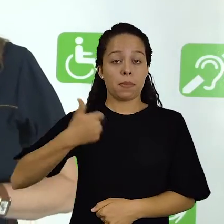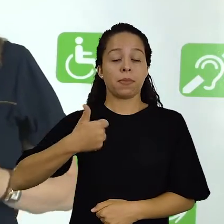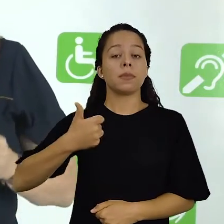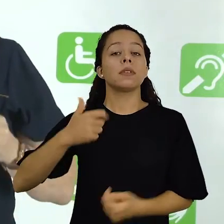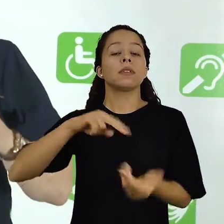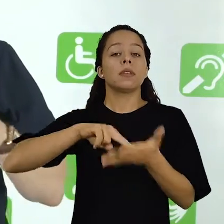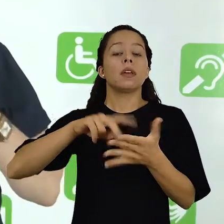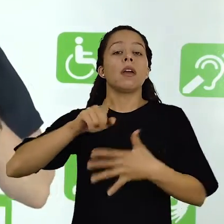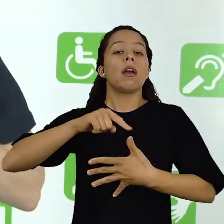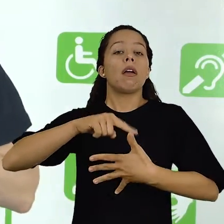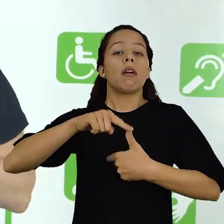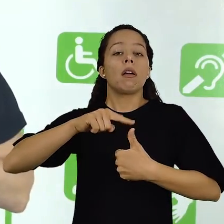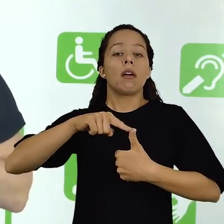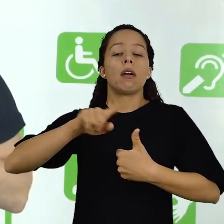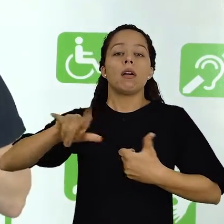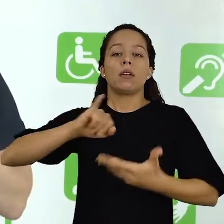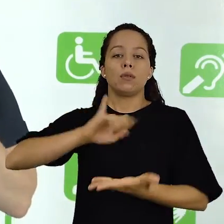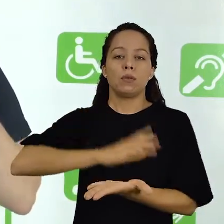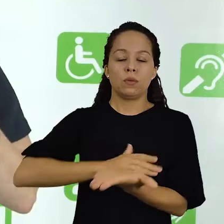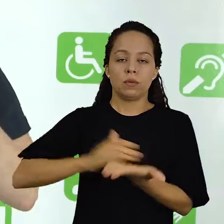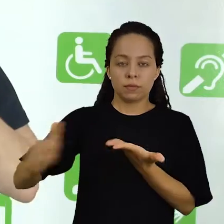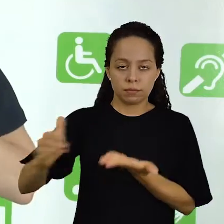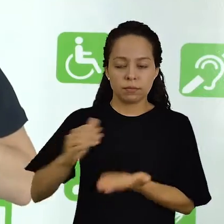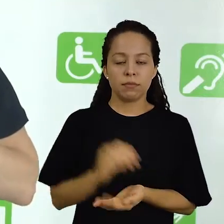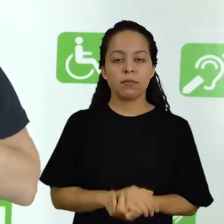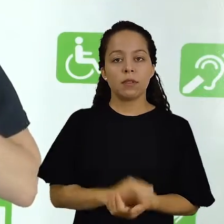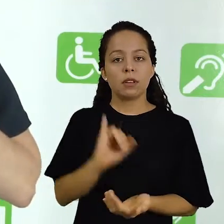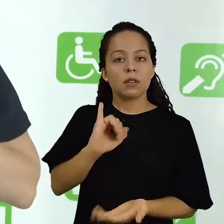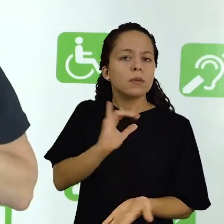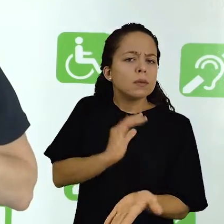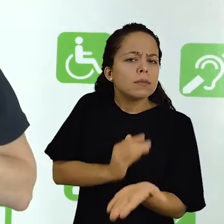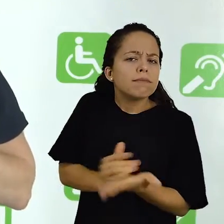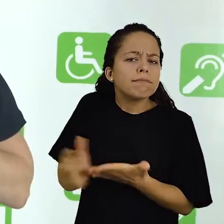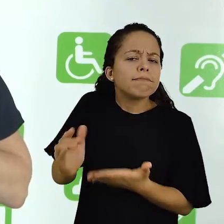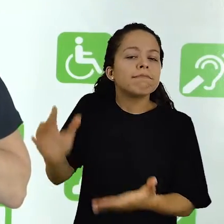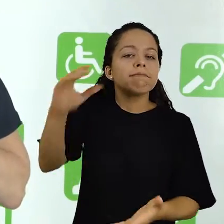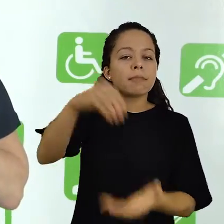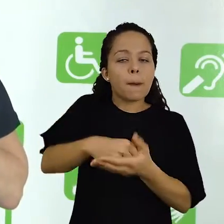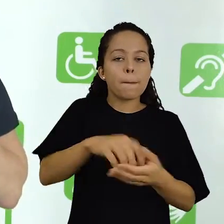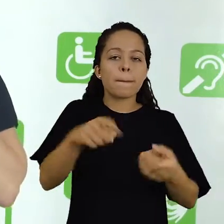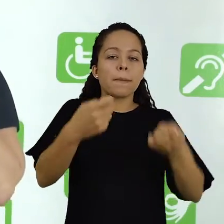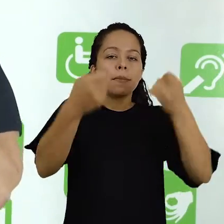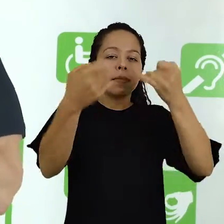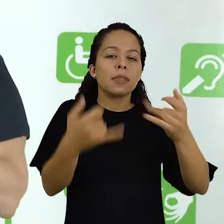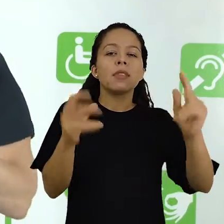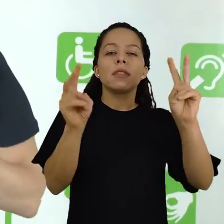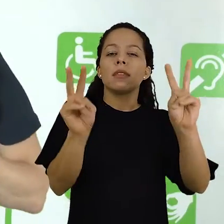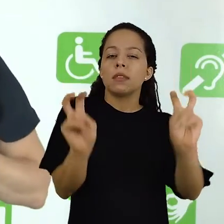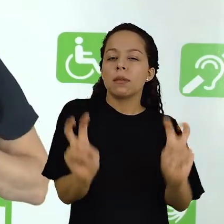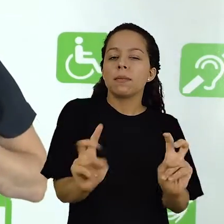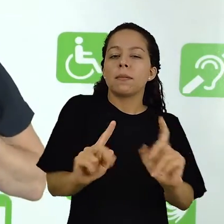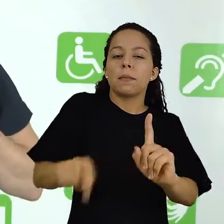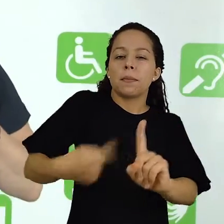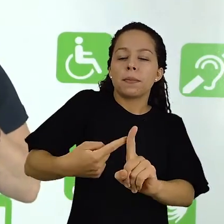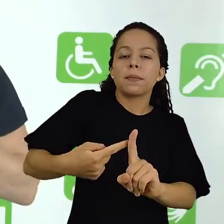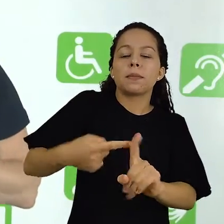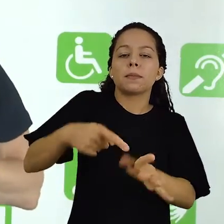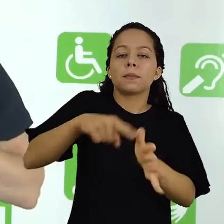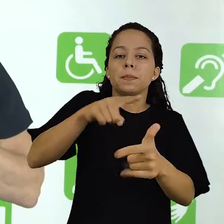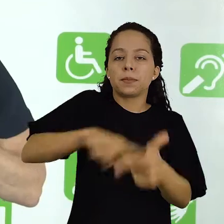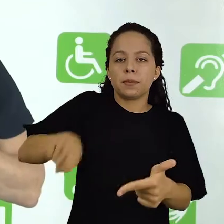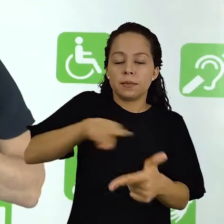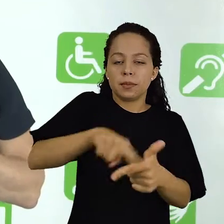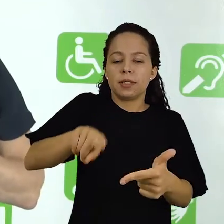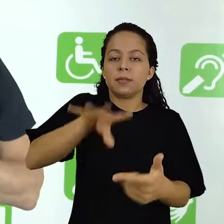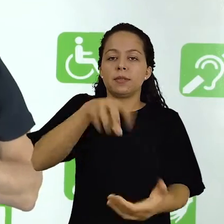iremos ver é a introdução. Nessa introdução nós vamos conversar um pouquinho sobre o tema e o problema